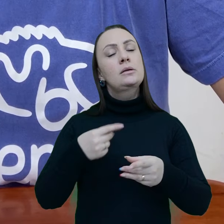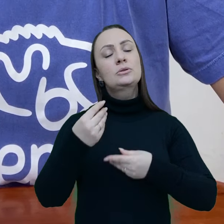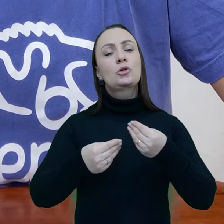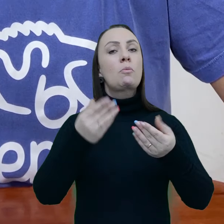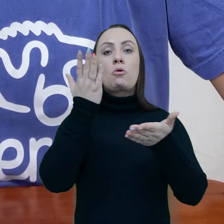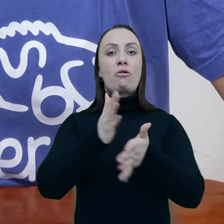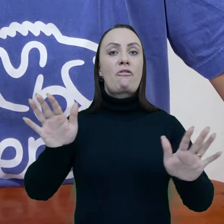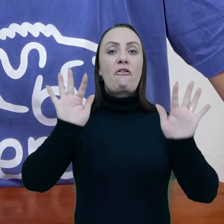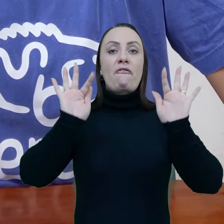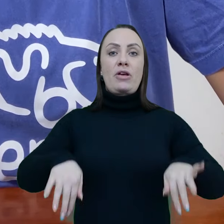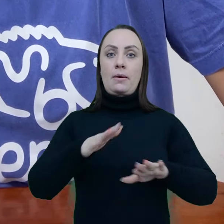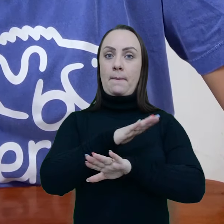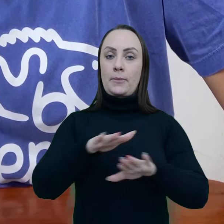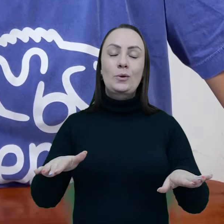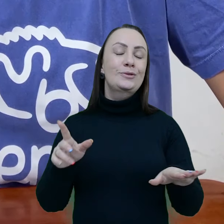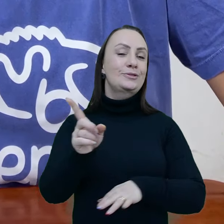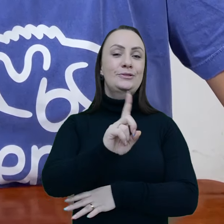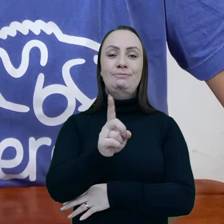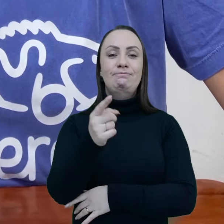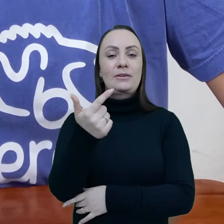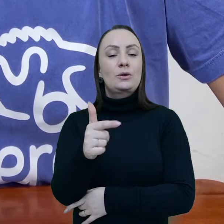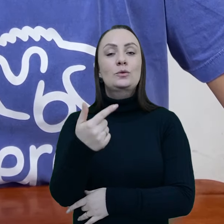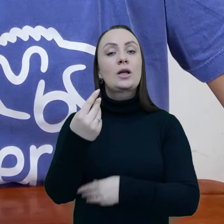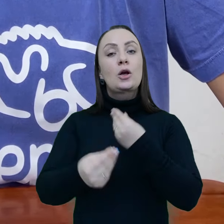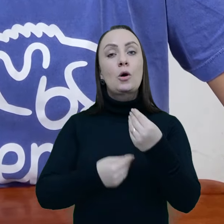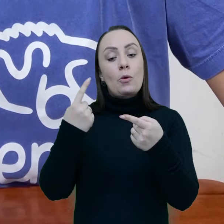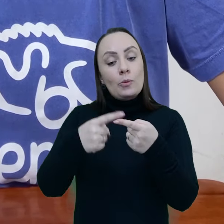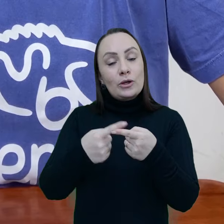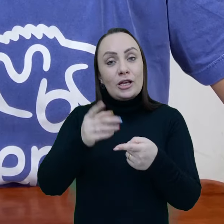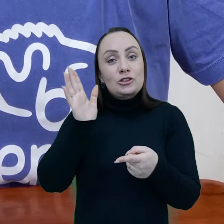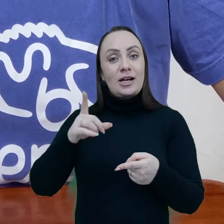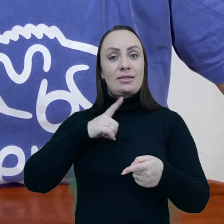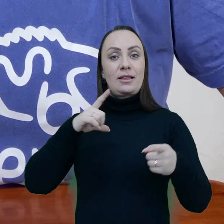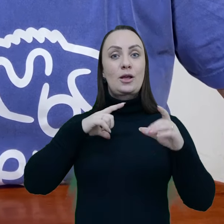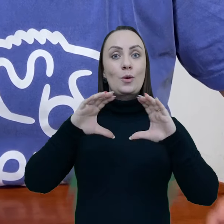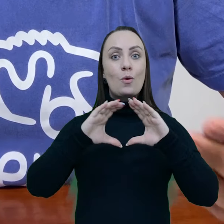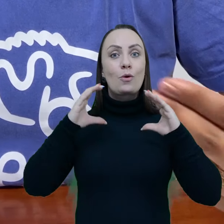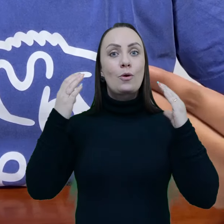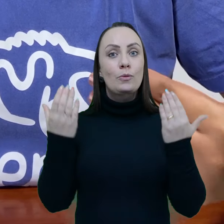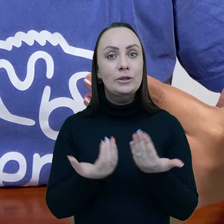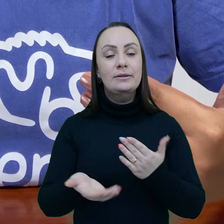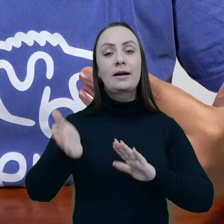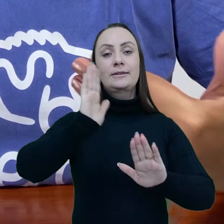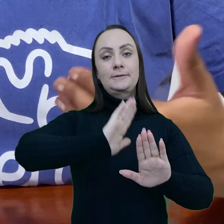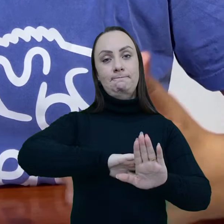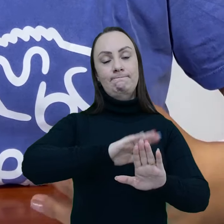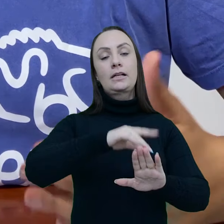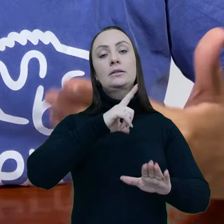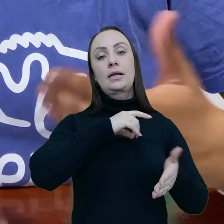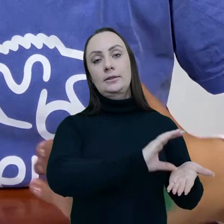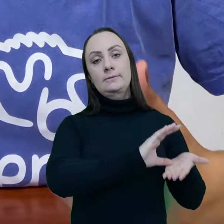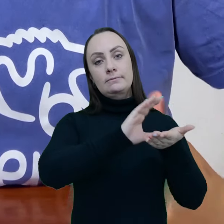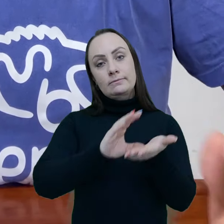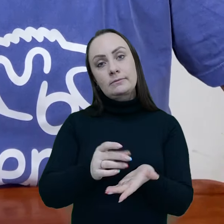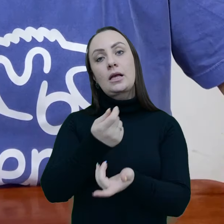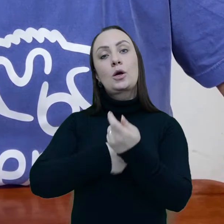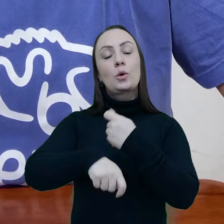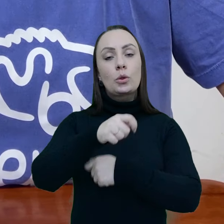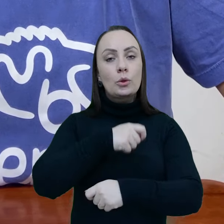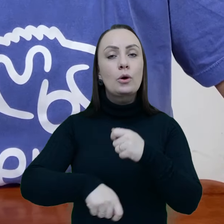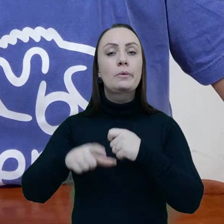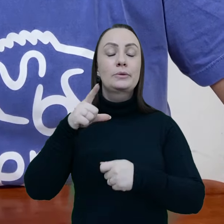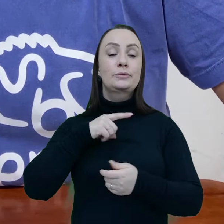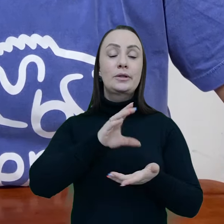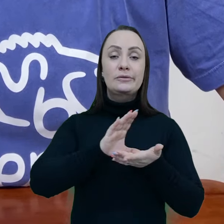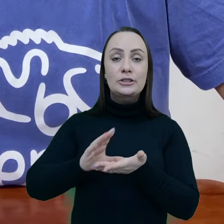de pescaria. Entretanto, ela não pode ser simplesmente abolida, porque a gente tem toda uma comunidade por trás